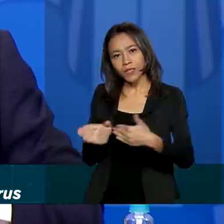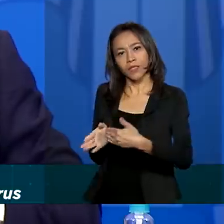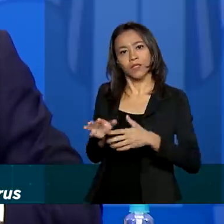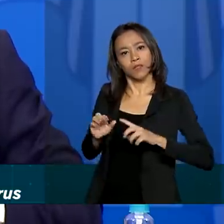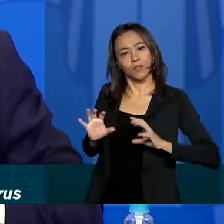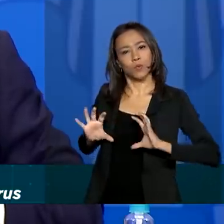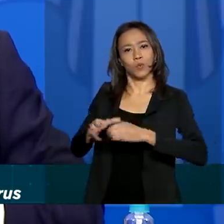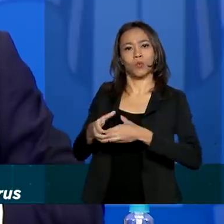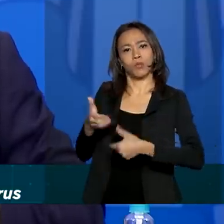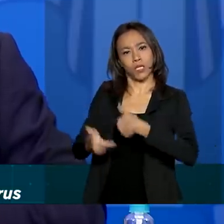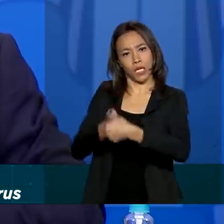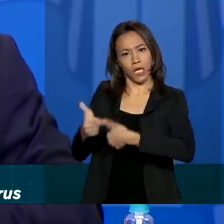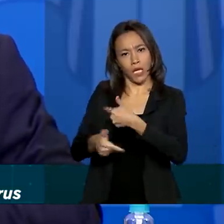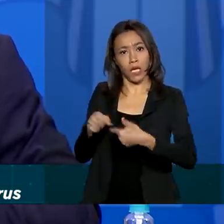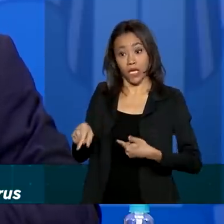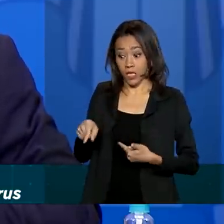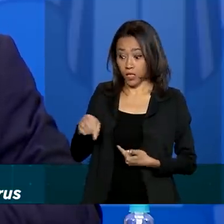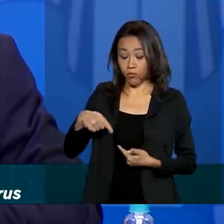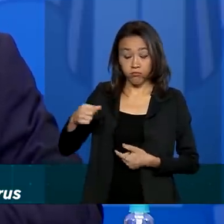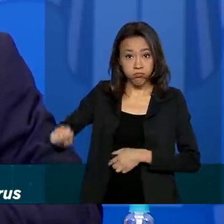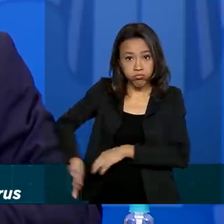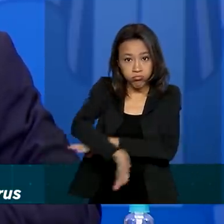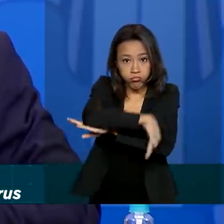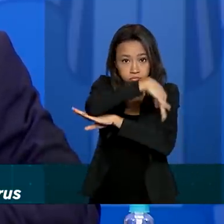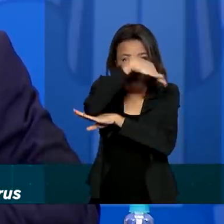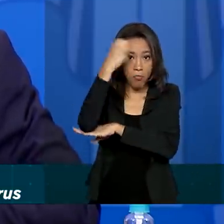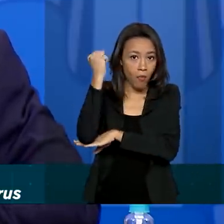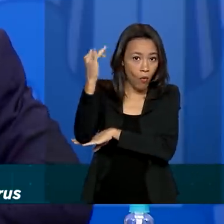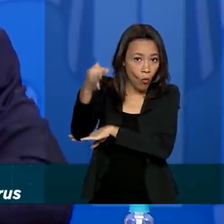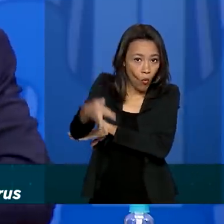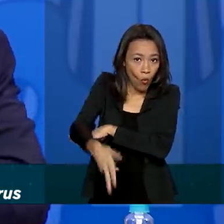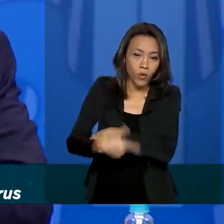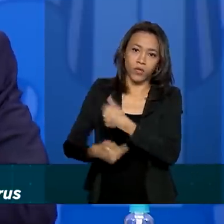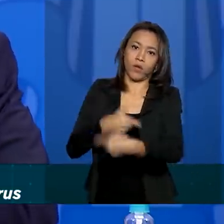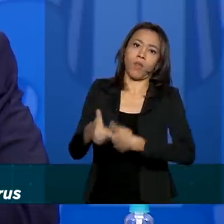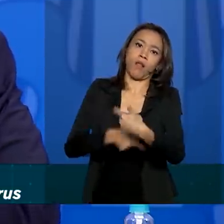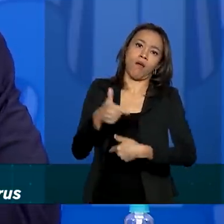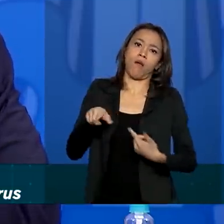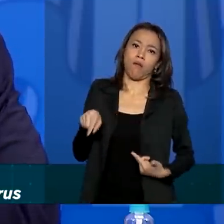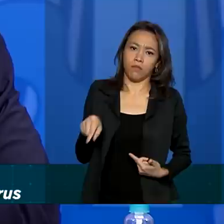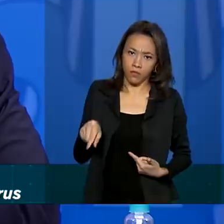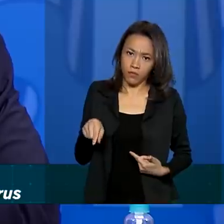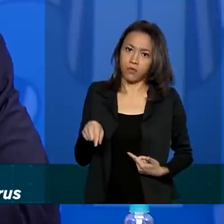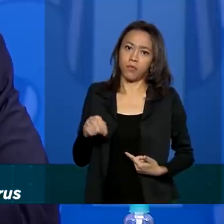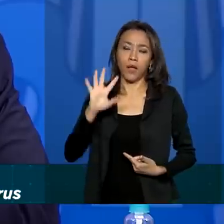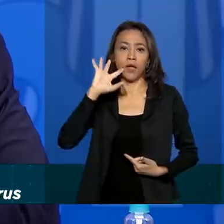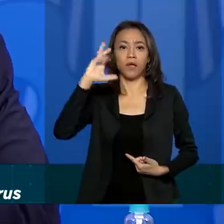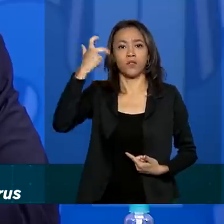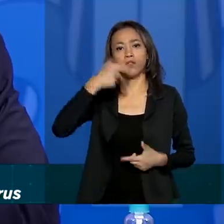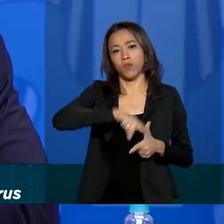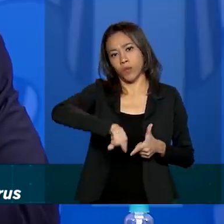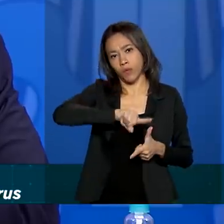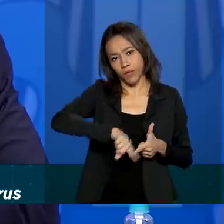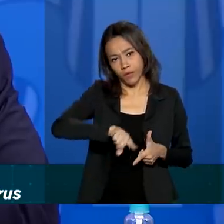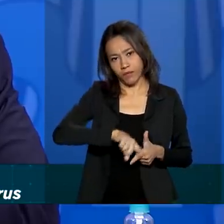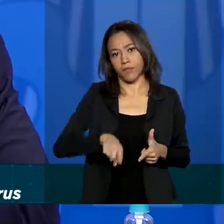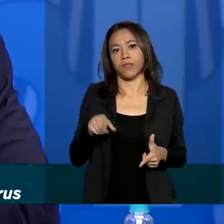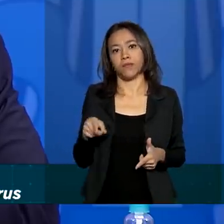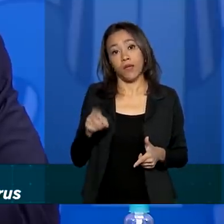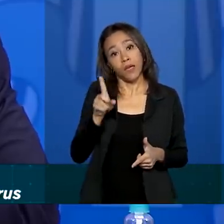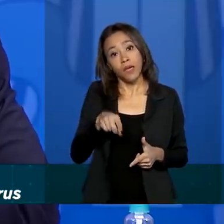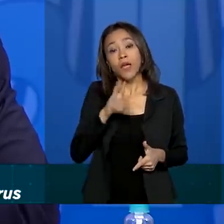cientistas que têm trabalhado dia e noite para a solução desse problema. solução real do problema está na